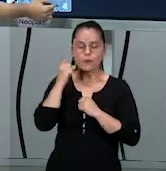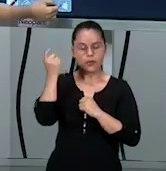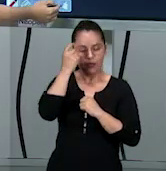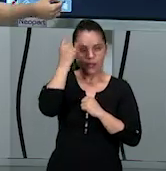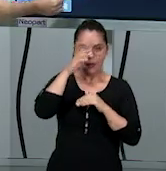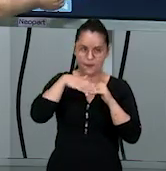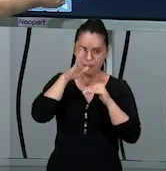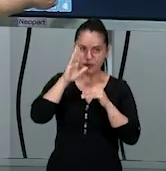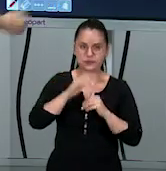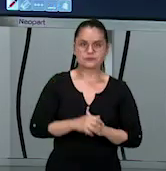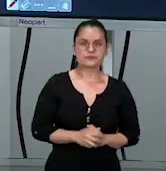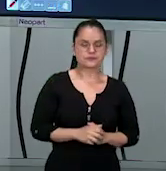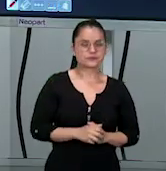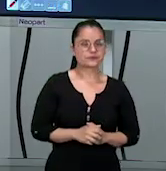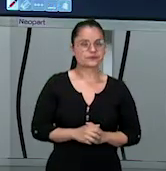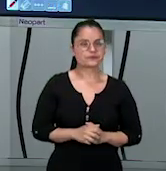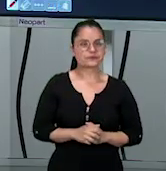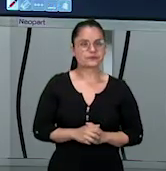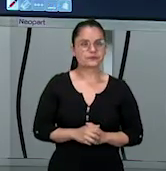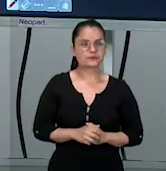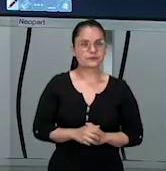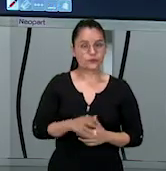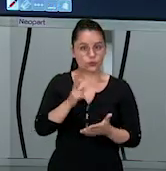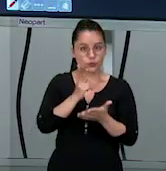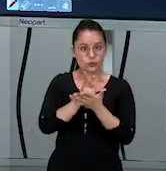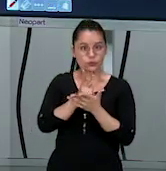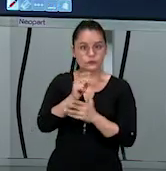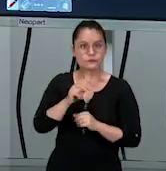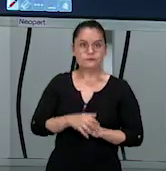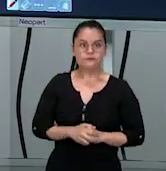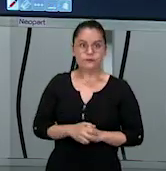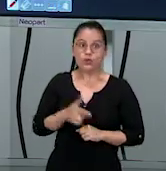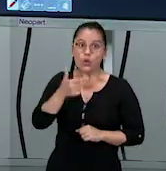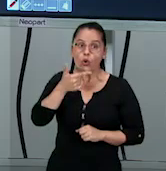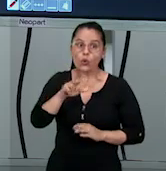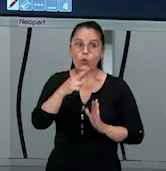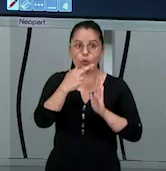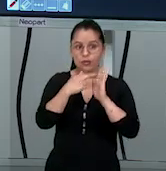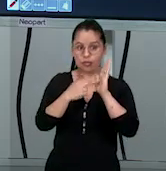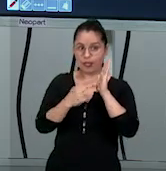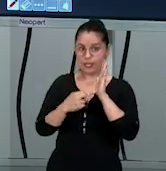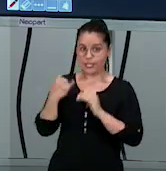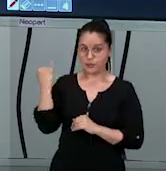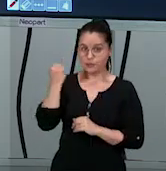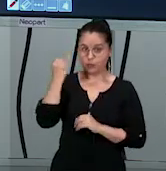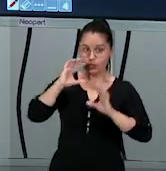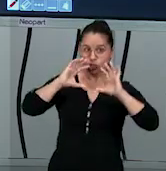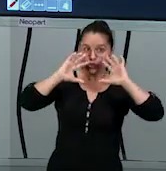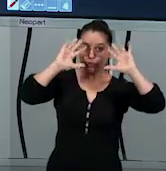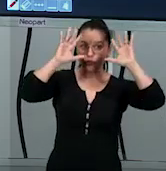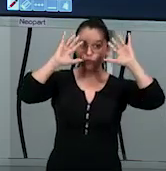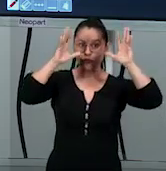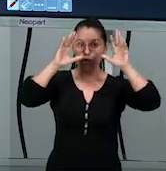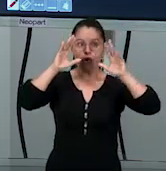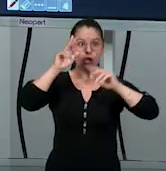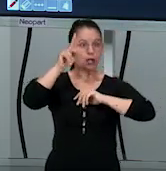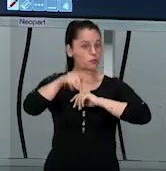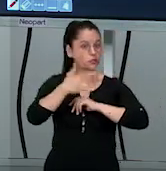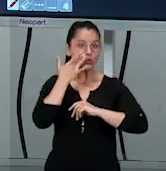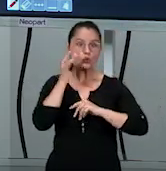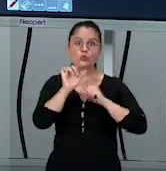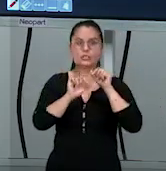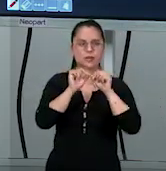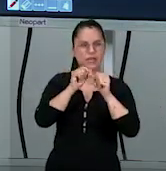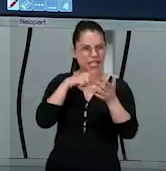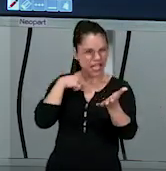ok? Bom, continuando, outra regra importante do vôlei que muitas pessoas não sabem, ficam perguntando